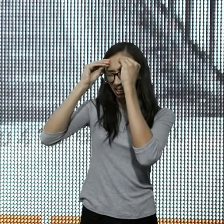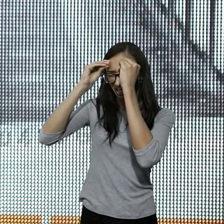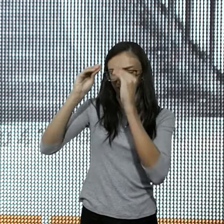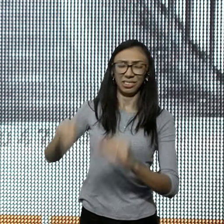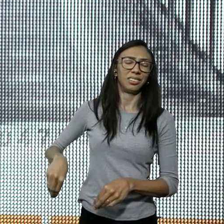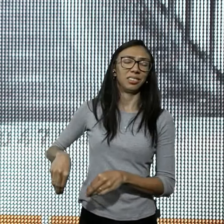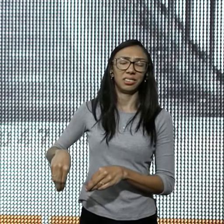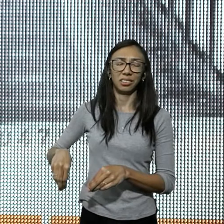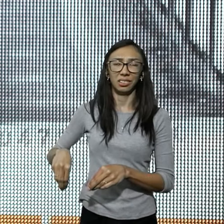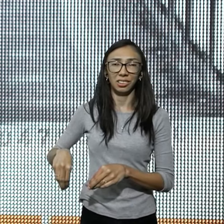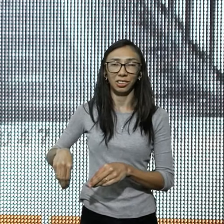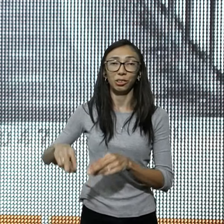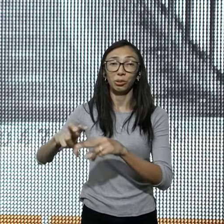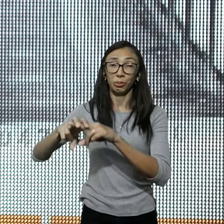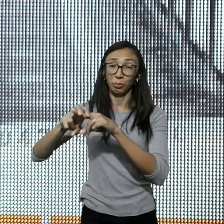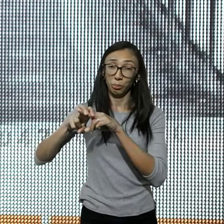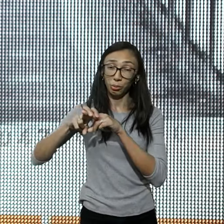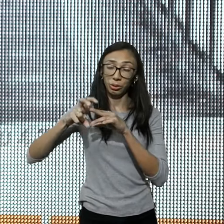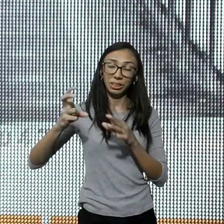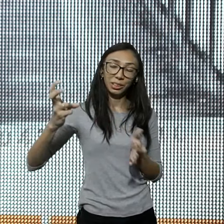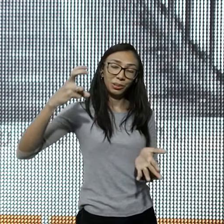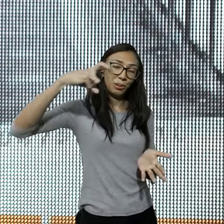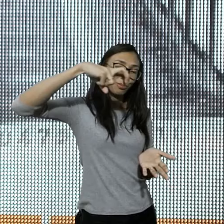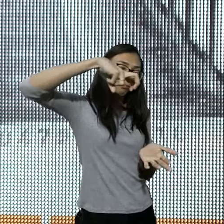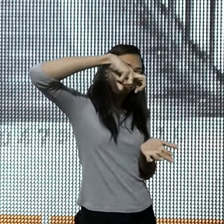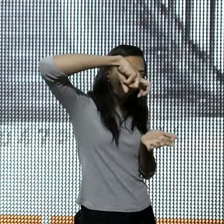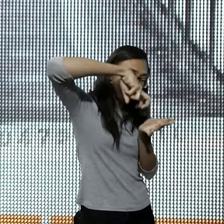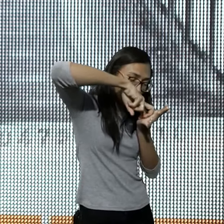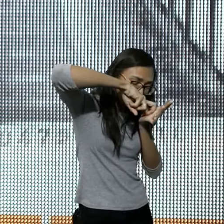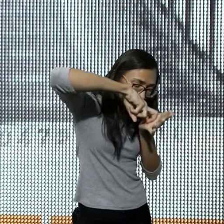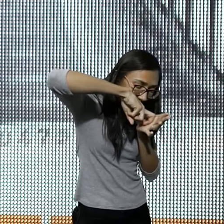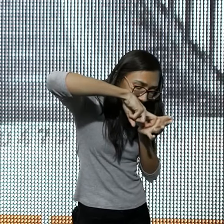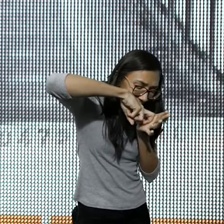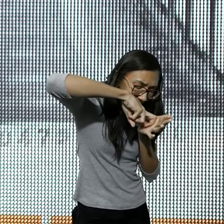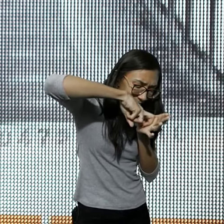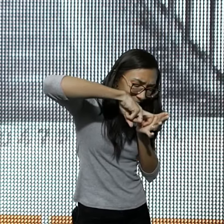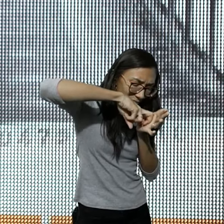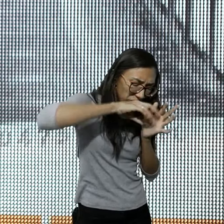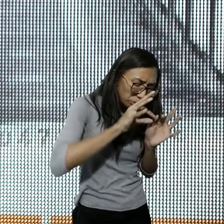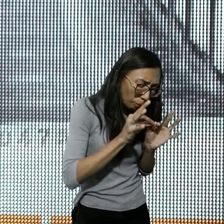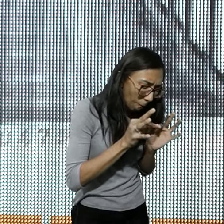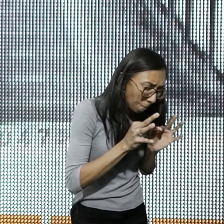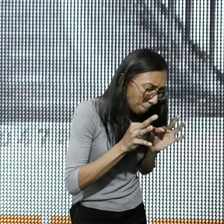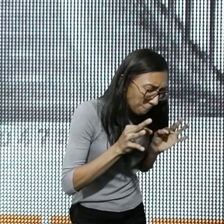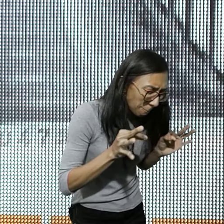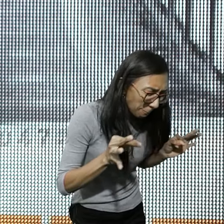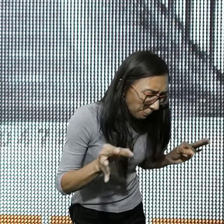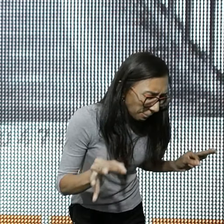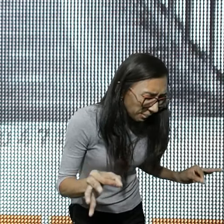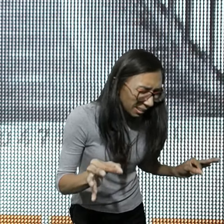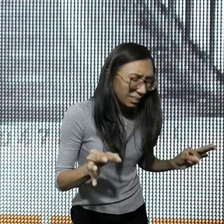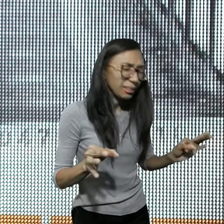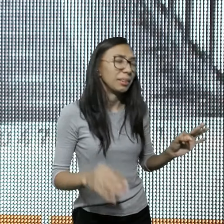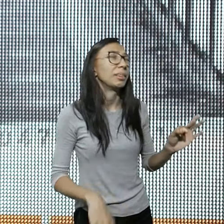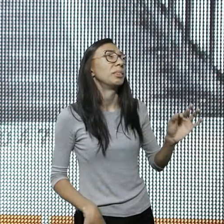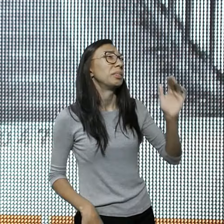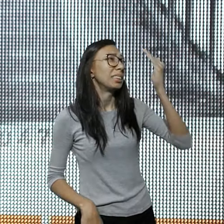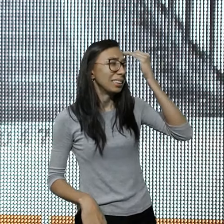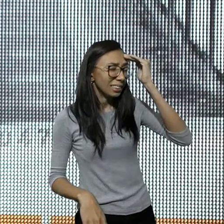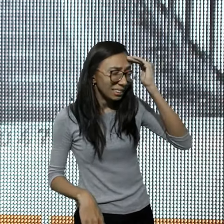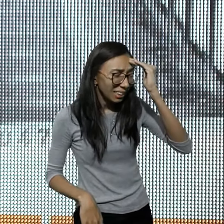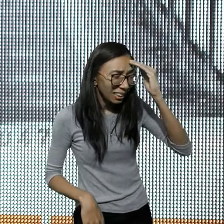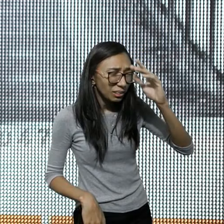é literalmente, alguém, que rende adoração, e que decide, porque entendeu, que existe alguém,